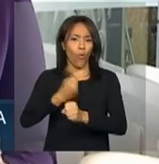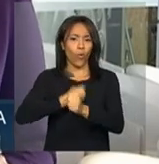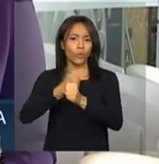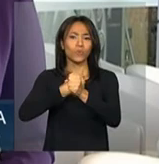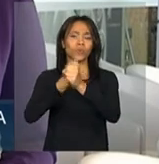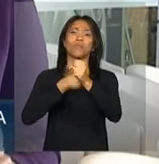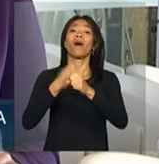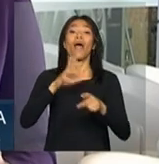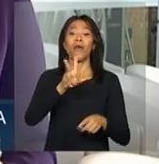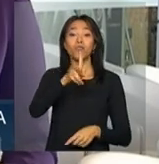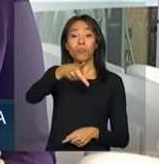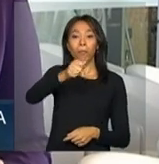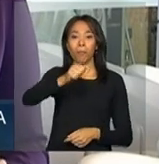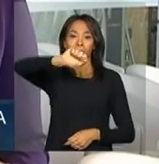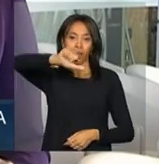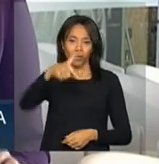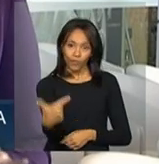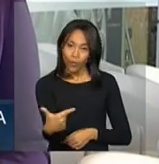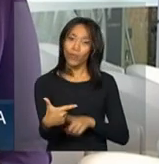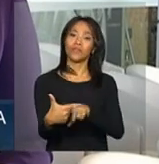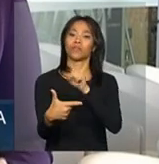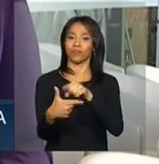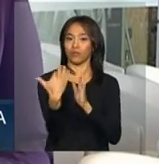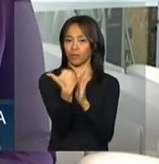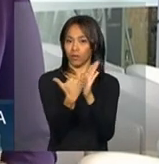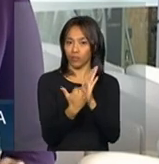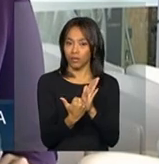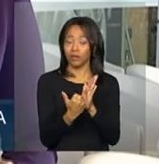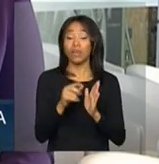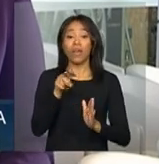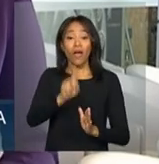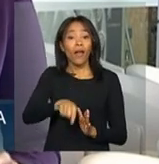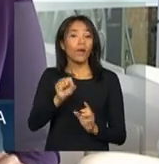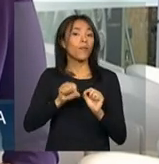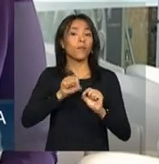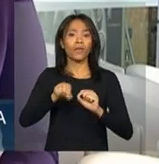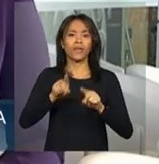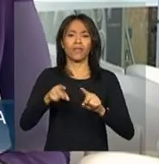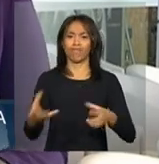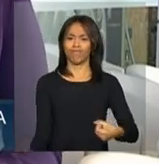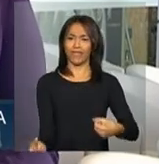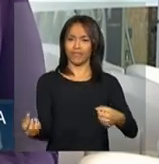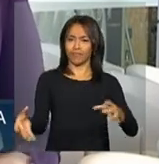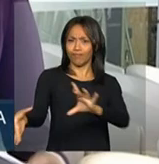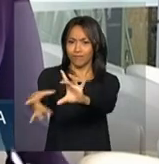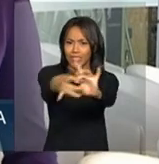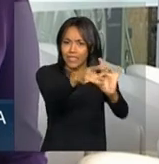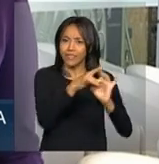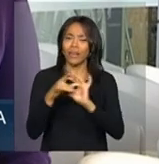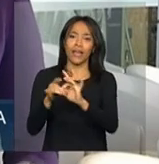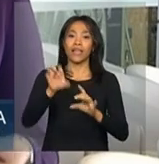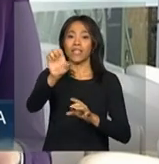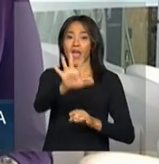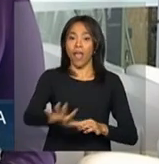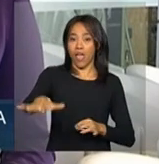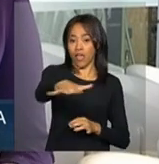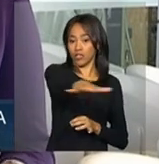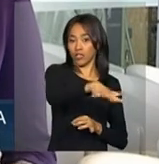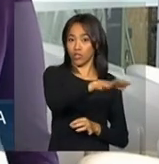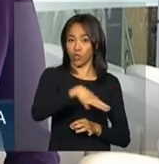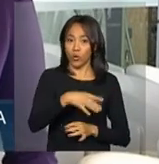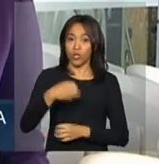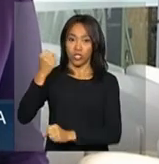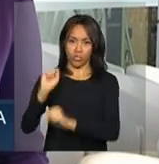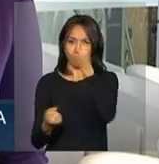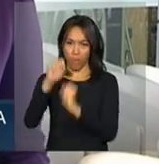parte do PAC-2, o Programa de Aceleração do Crescimento, e é uma forma de integrar as regiões produtoras aos centros